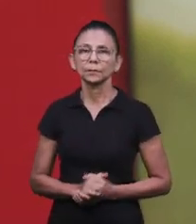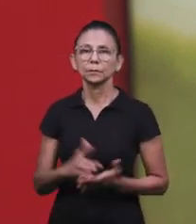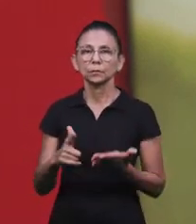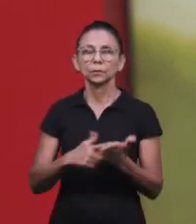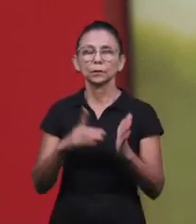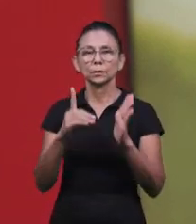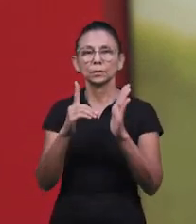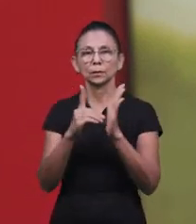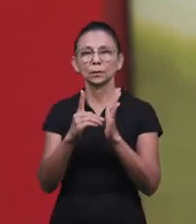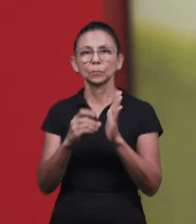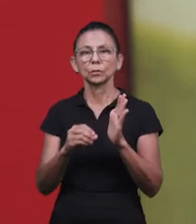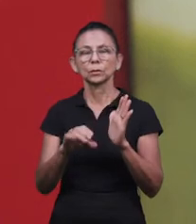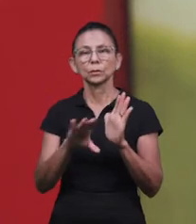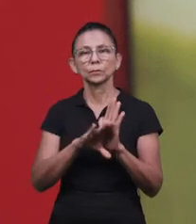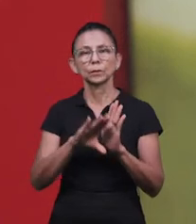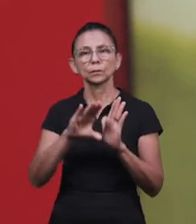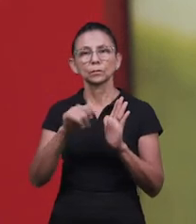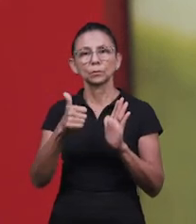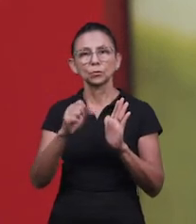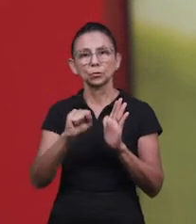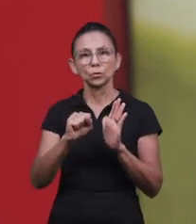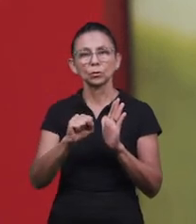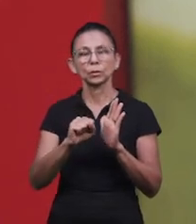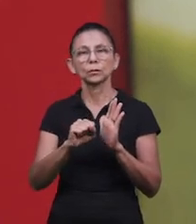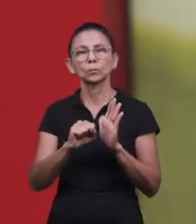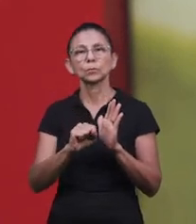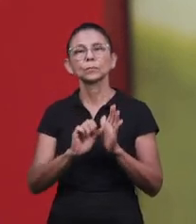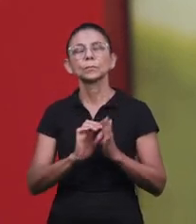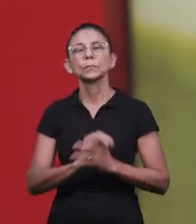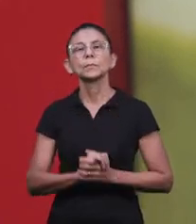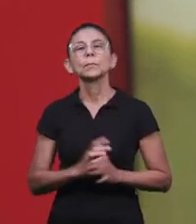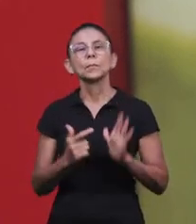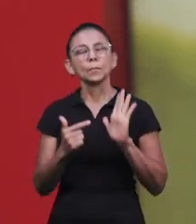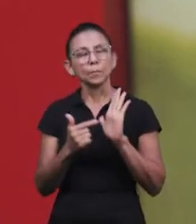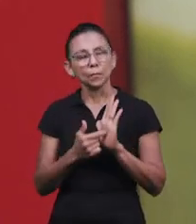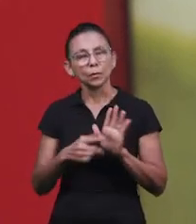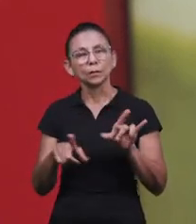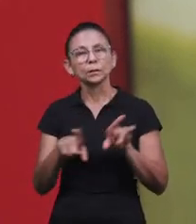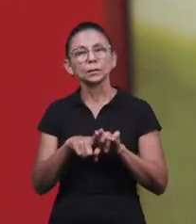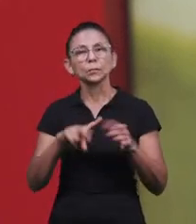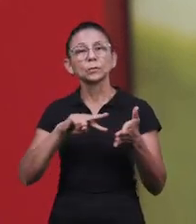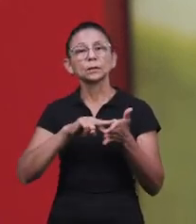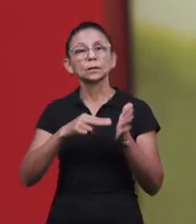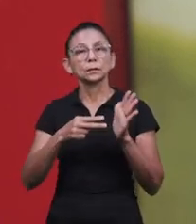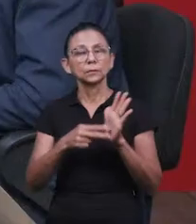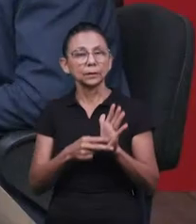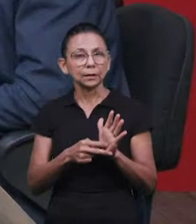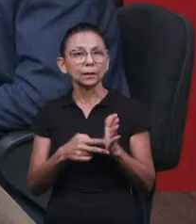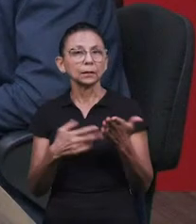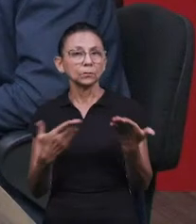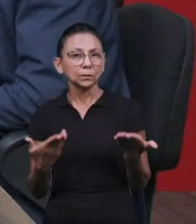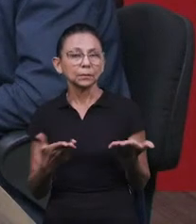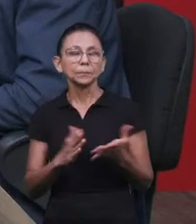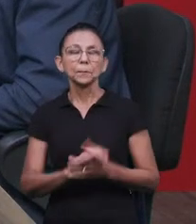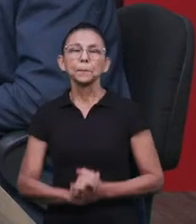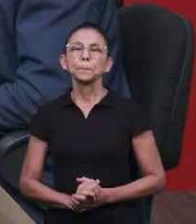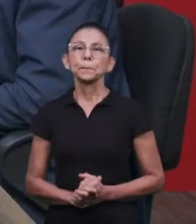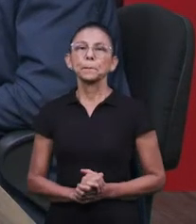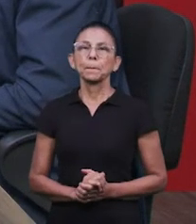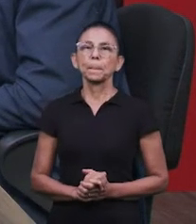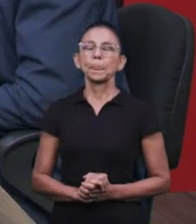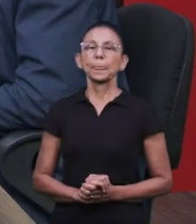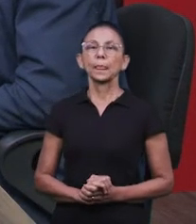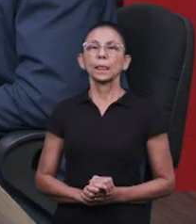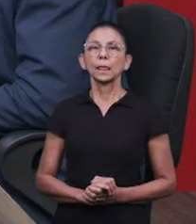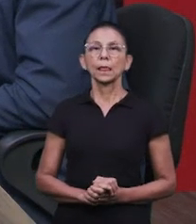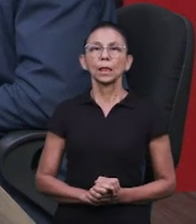Então, lá em Deuteronômio também, 18, 10, 12, fala sobre o que significam essas abominações. E dentro do que o pastor falou, olha que